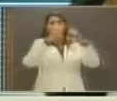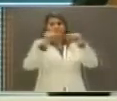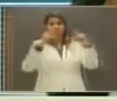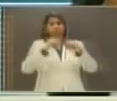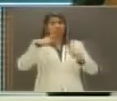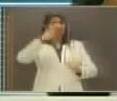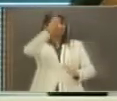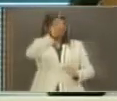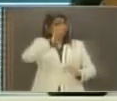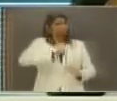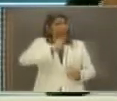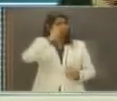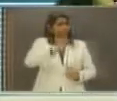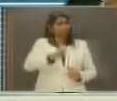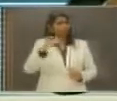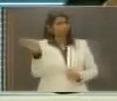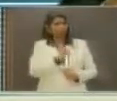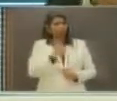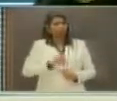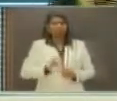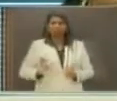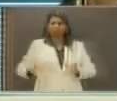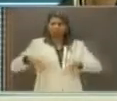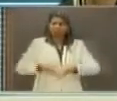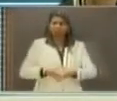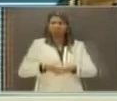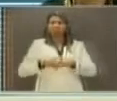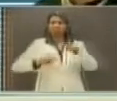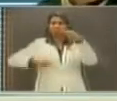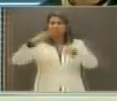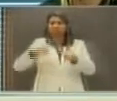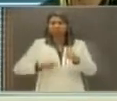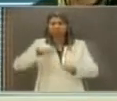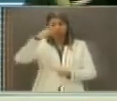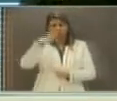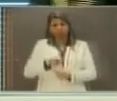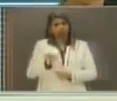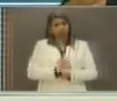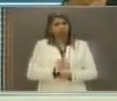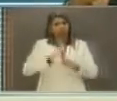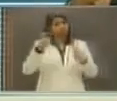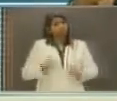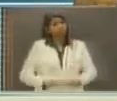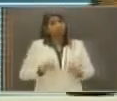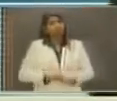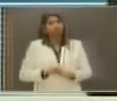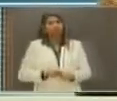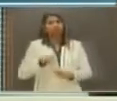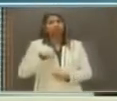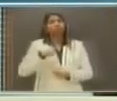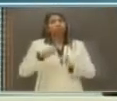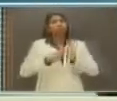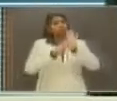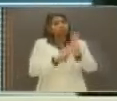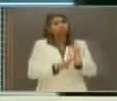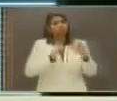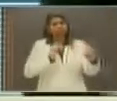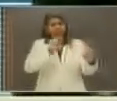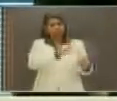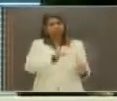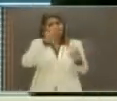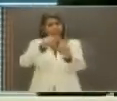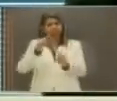no seu interesse pessoal, no interesse do seu partido ou do seu grupo político. Tem que pensar no interesse do seu Estado. E o que nós temos visto aqui, por exemplo,